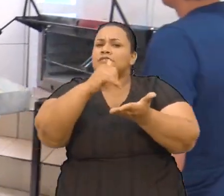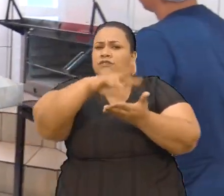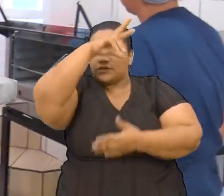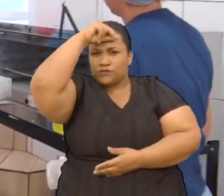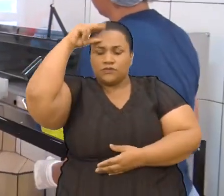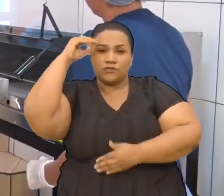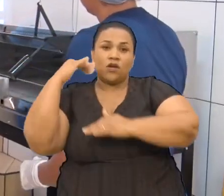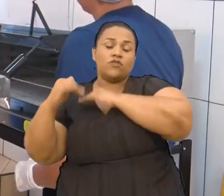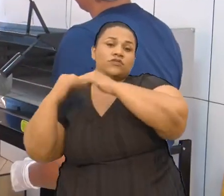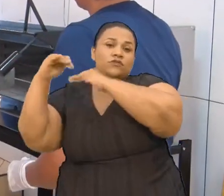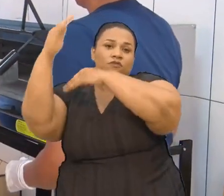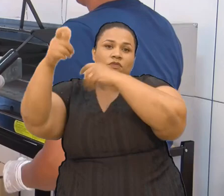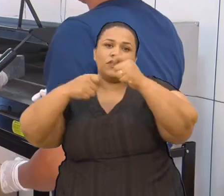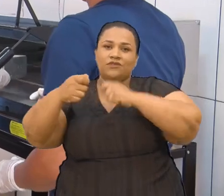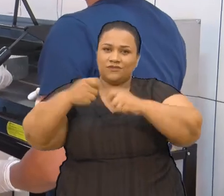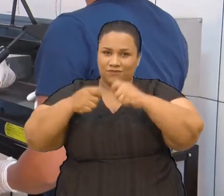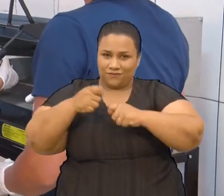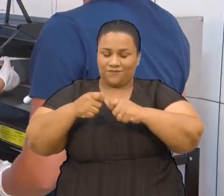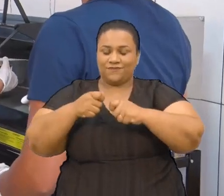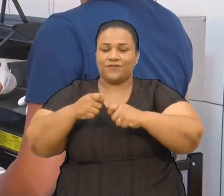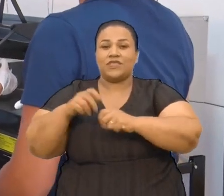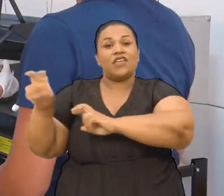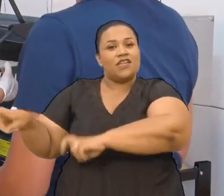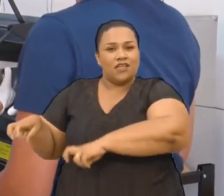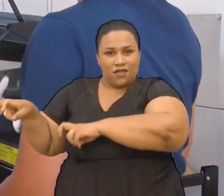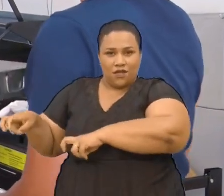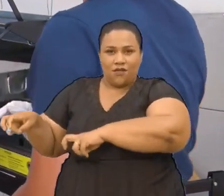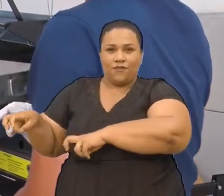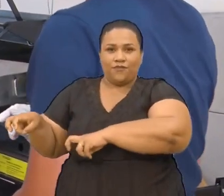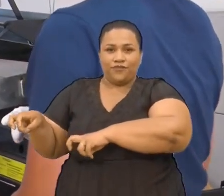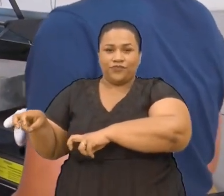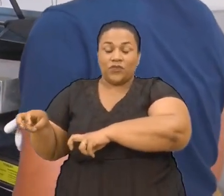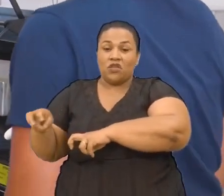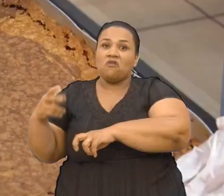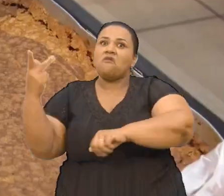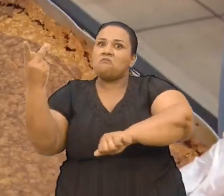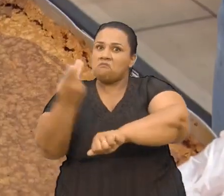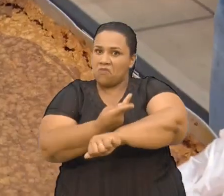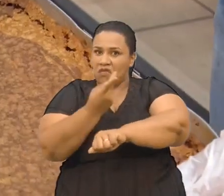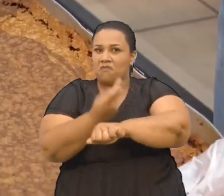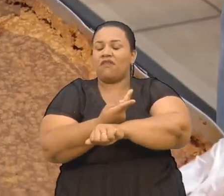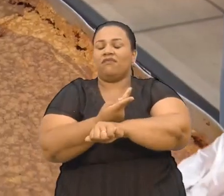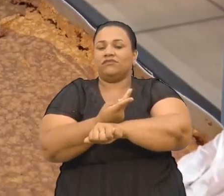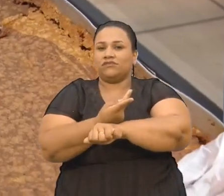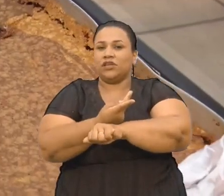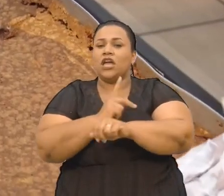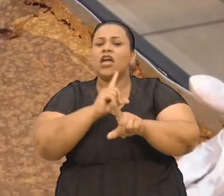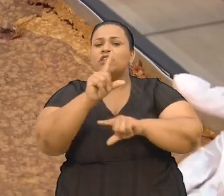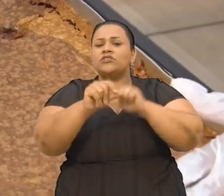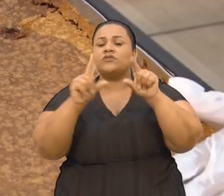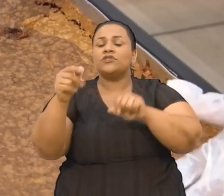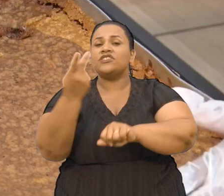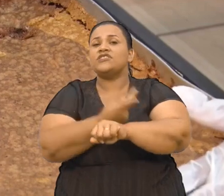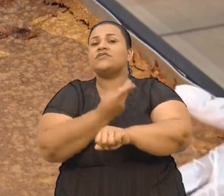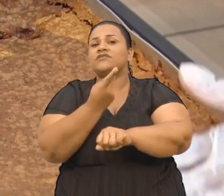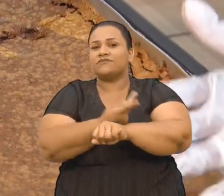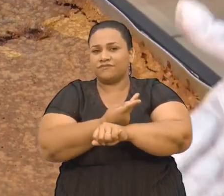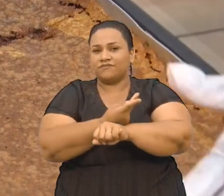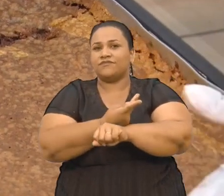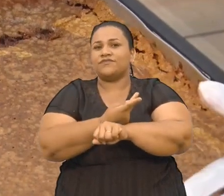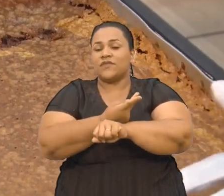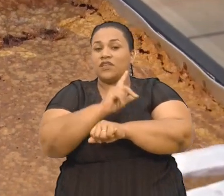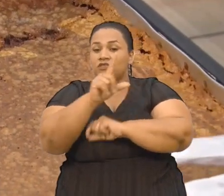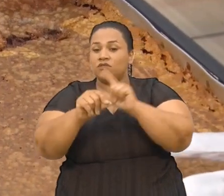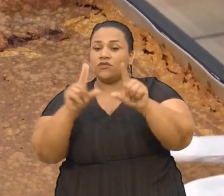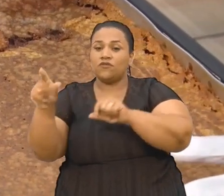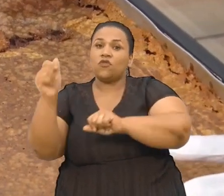Desenvolvimento Econômico E agronegócio E foi contemplada Dentre as opções De premiação A escolha